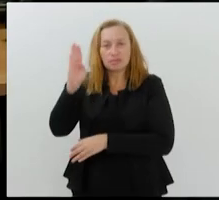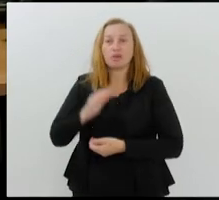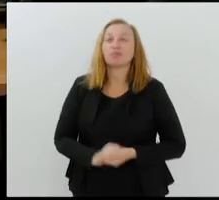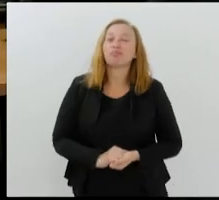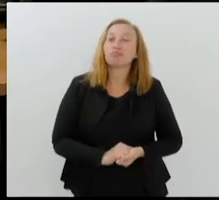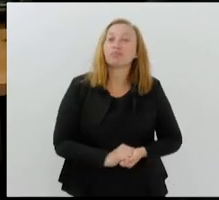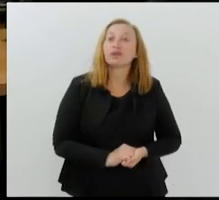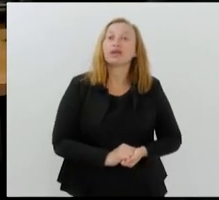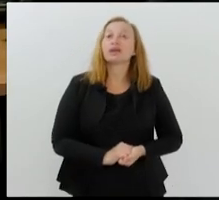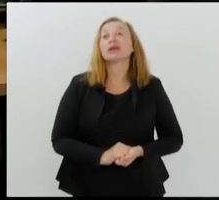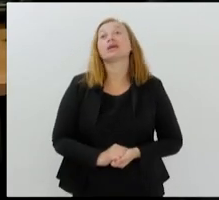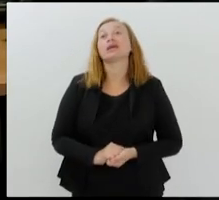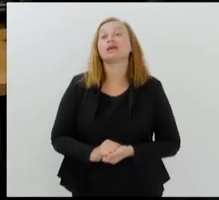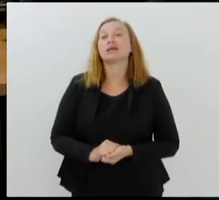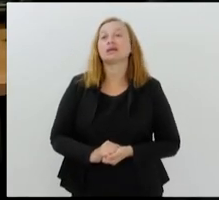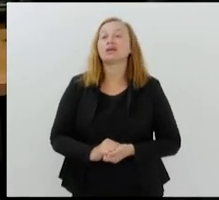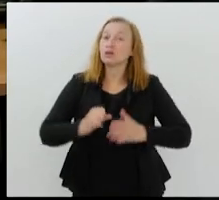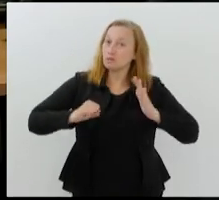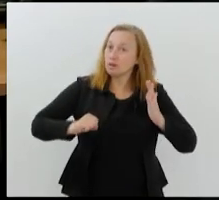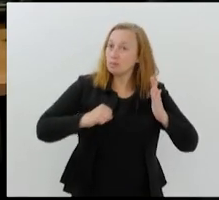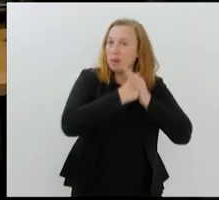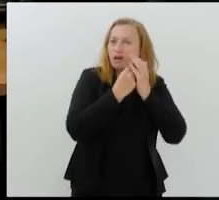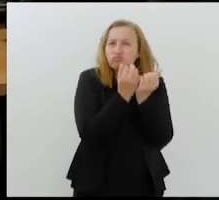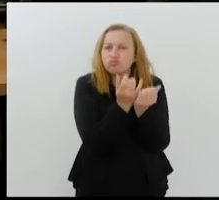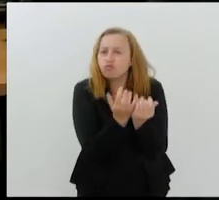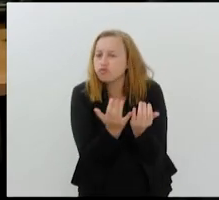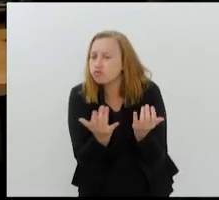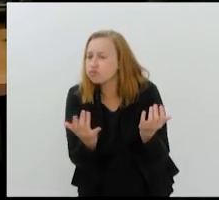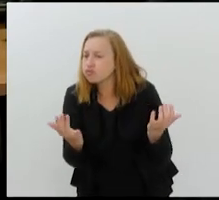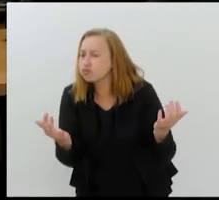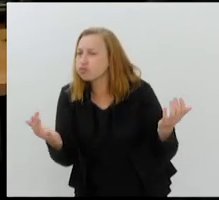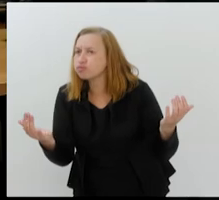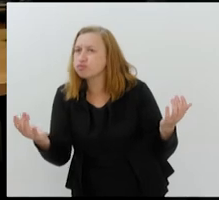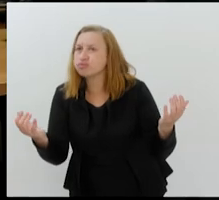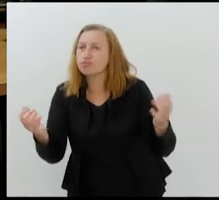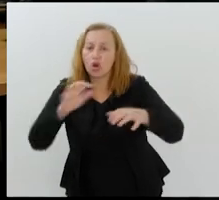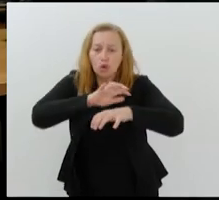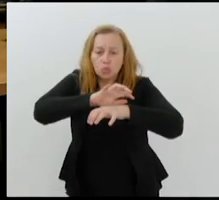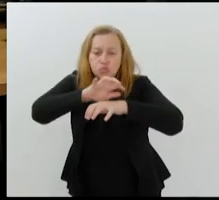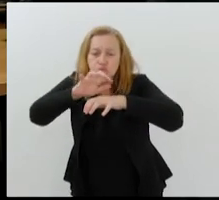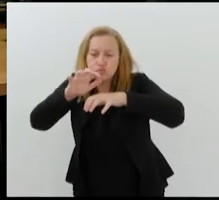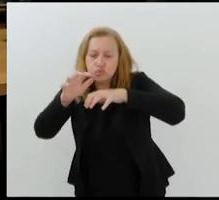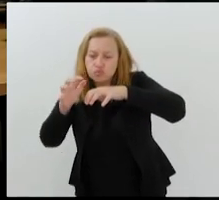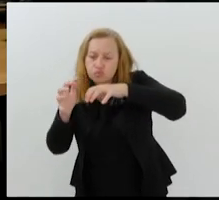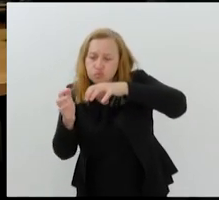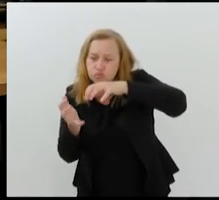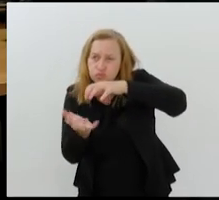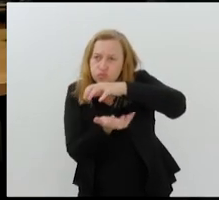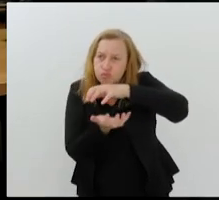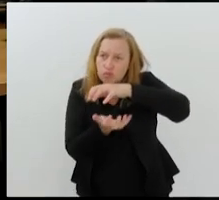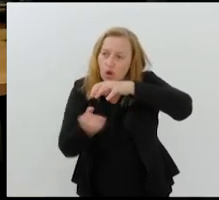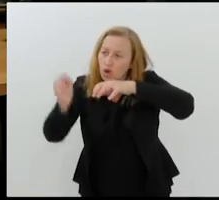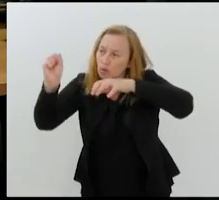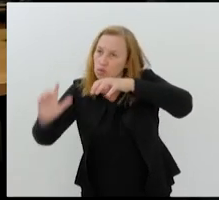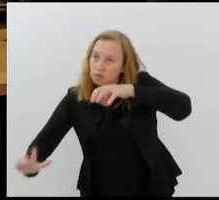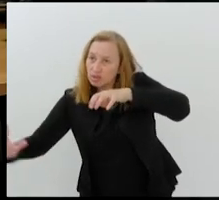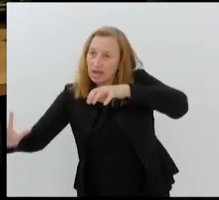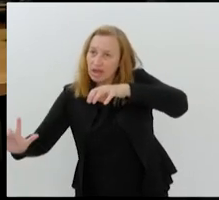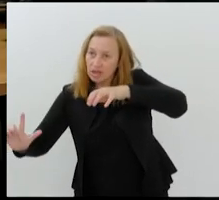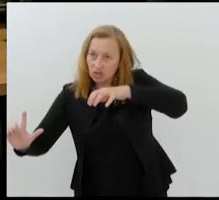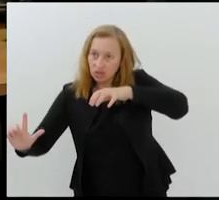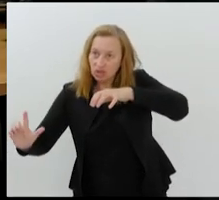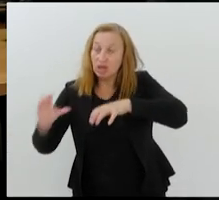É, e apesar do enorme impacto das queimadas nos bloqueios atmosféricos no sudeste e região central do país, o